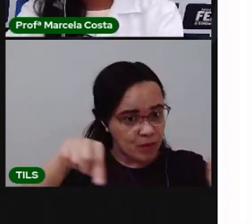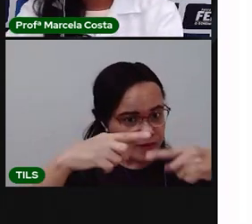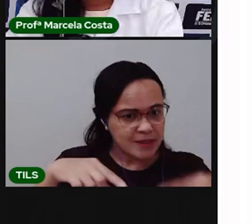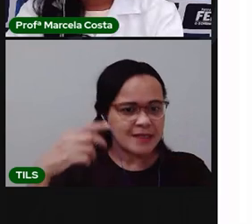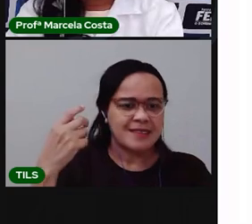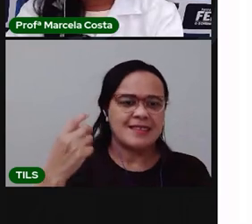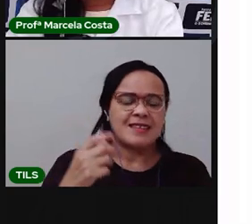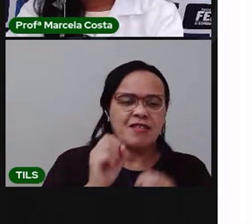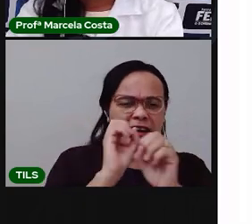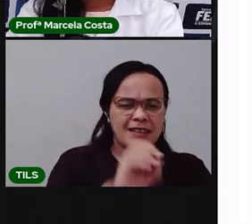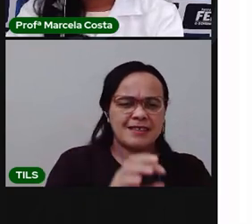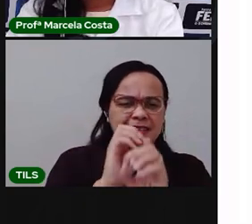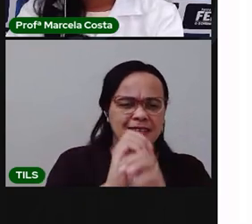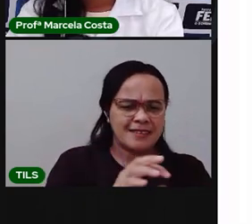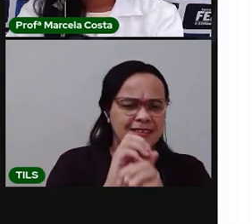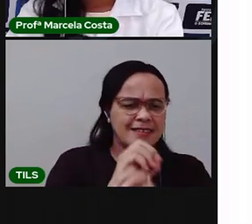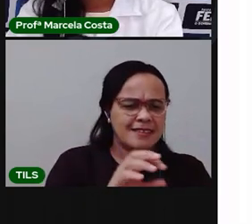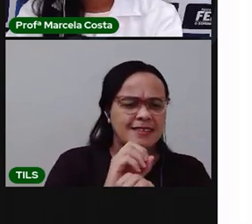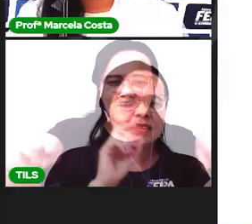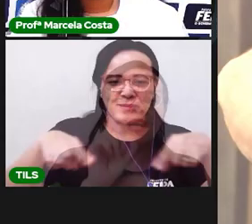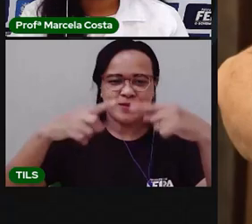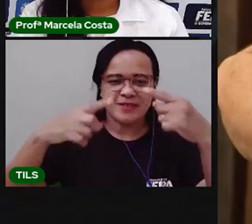Vamos ver que música é essa?